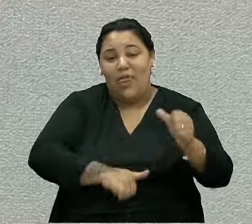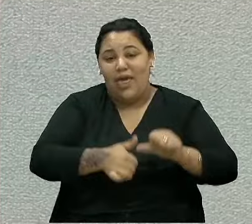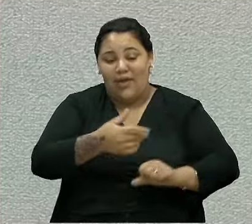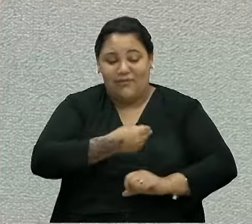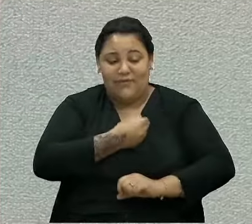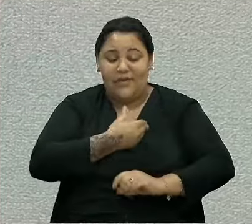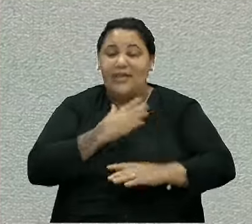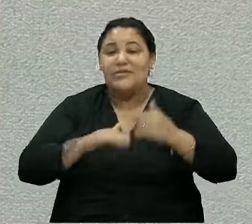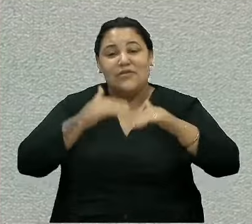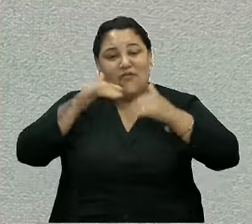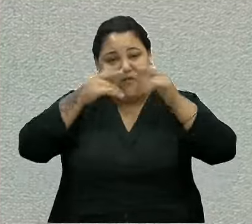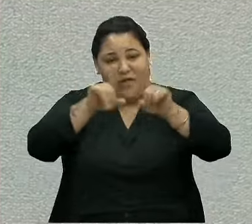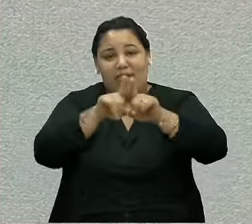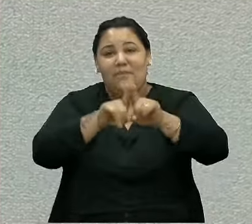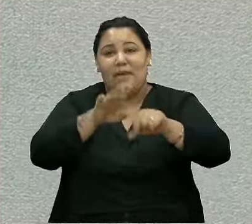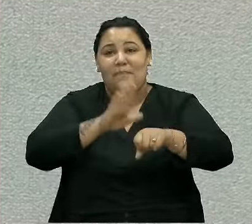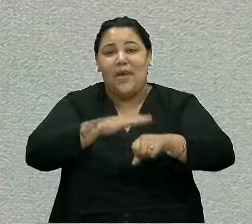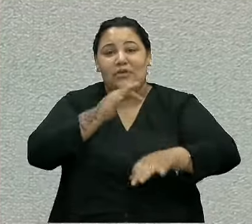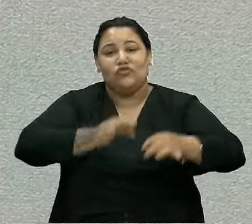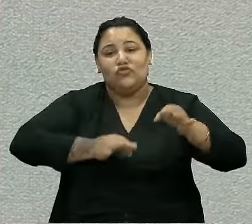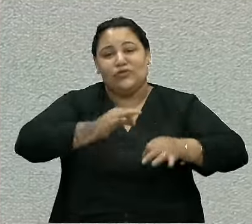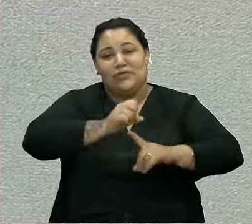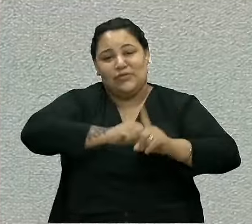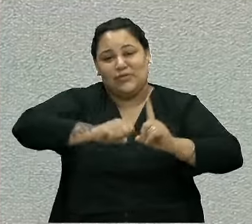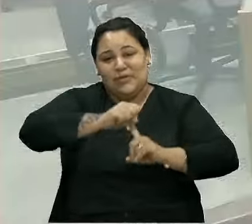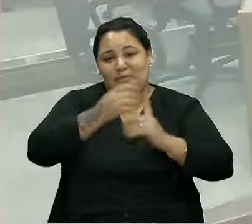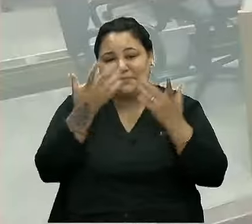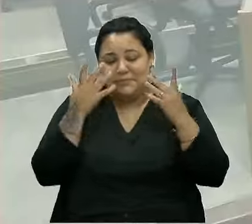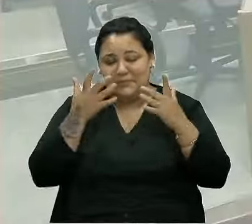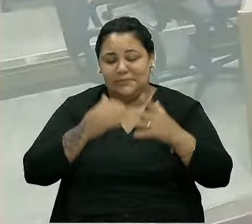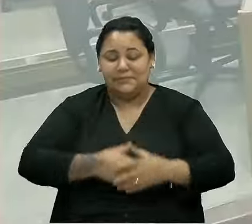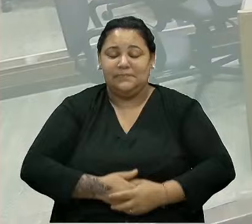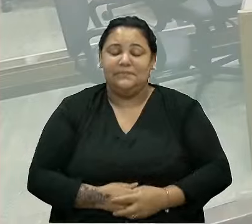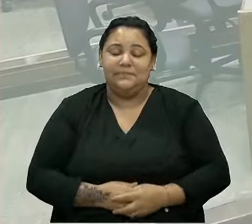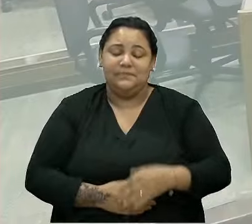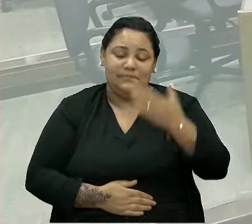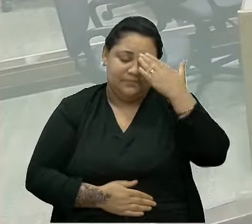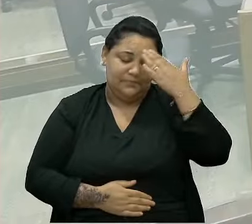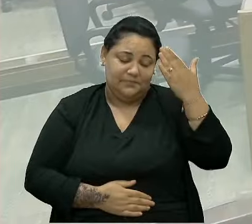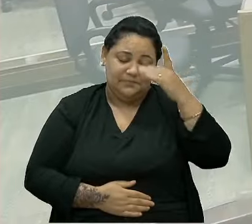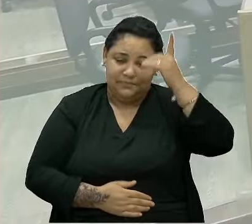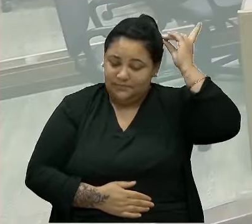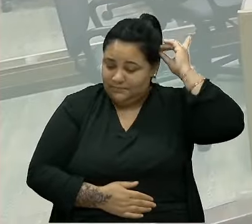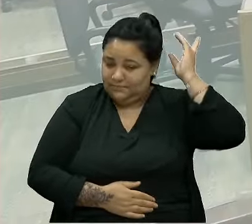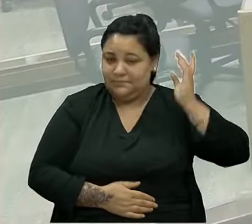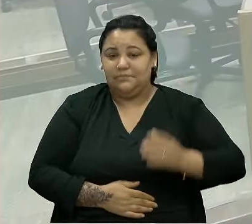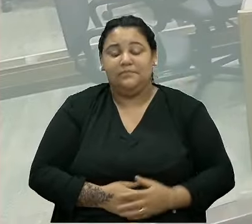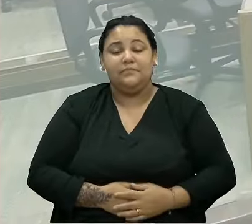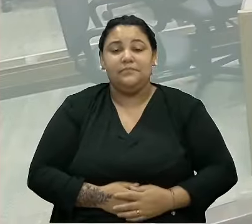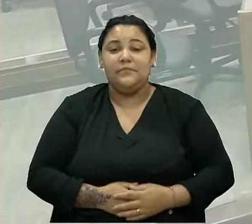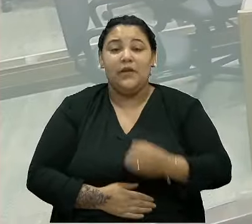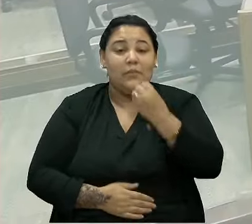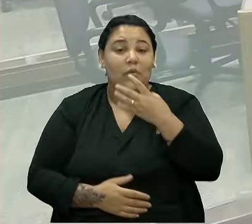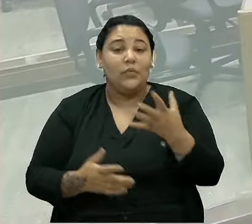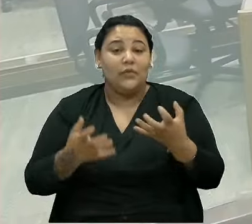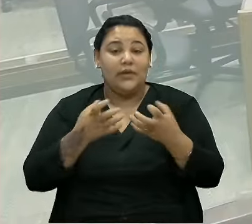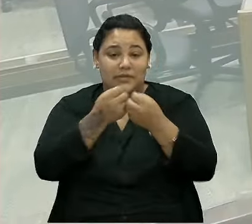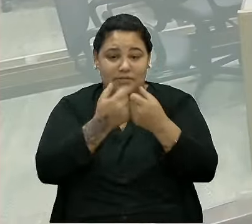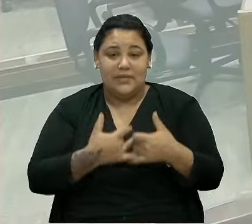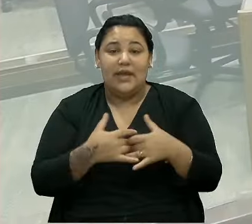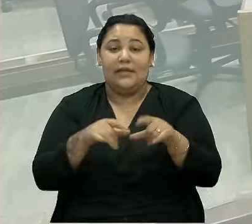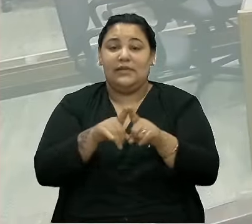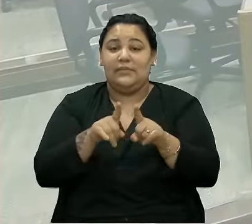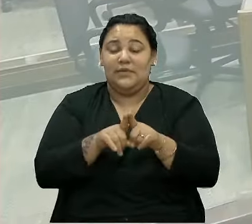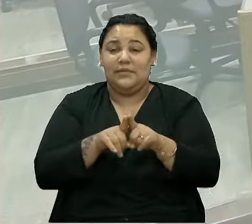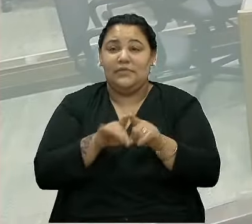desenvolvimento e mais justiça social. Parabéns, vereador. Obrigado, vereador Lucas. Bom, o que eu quero trazer para